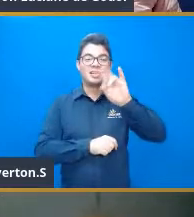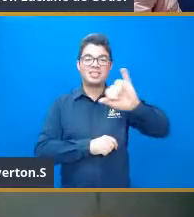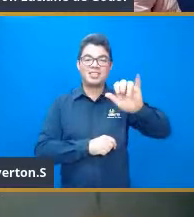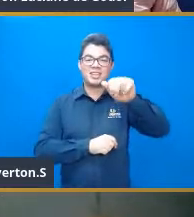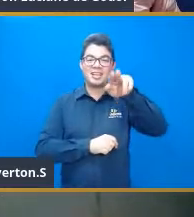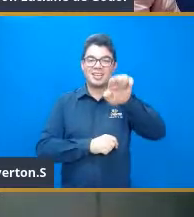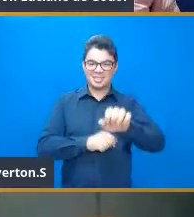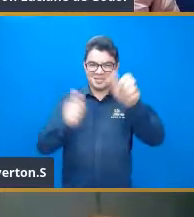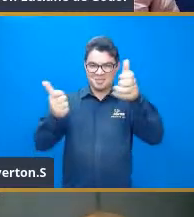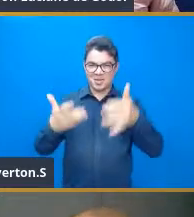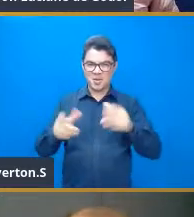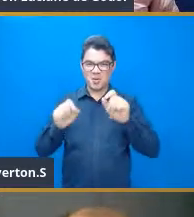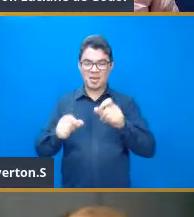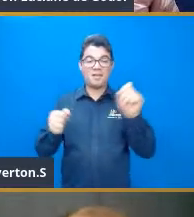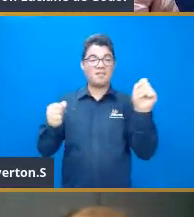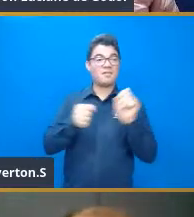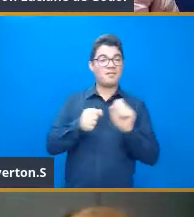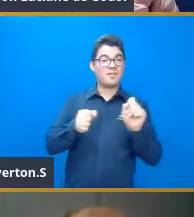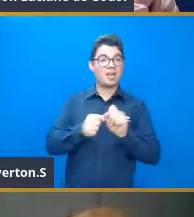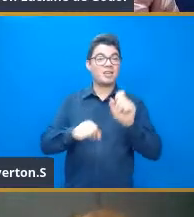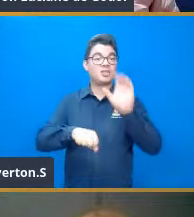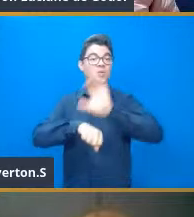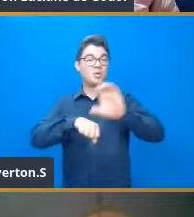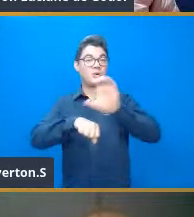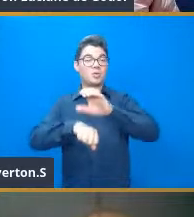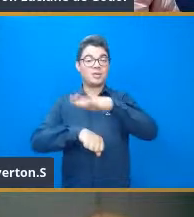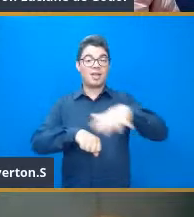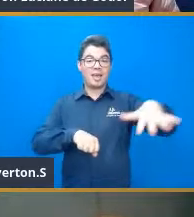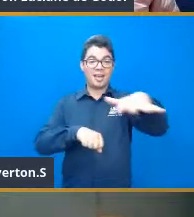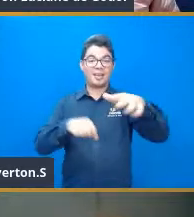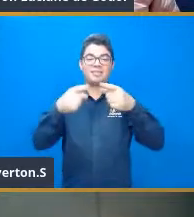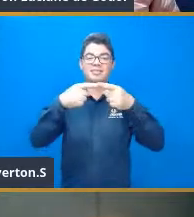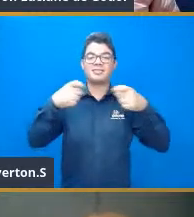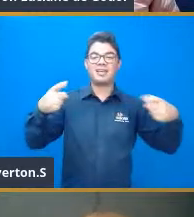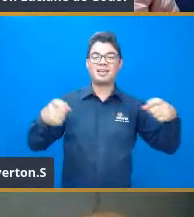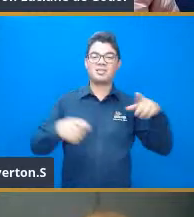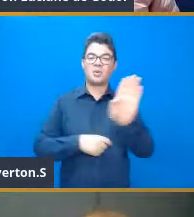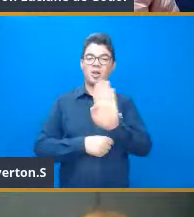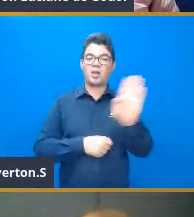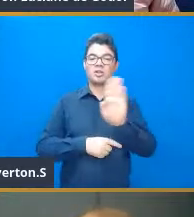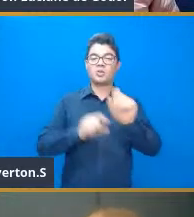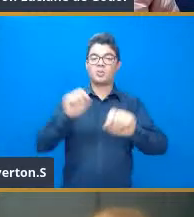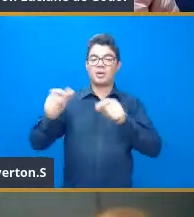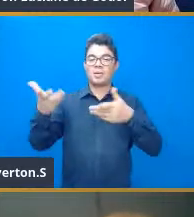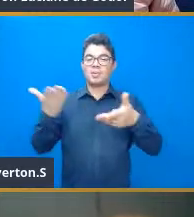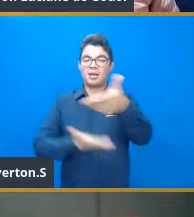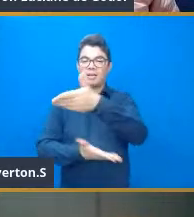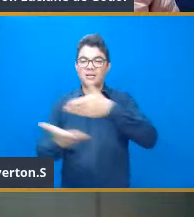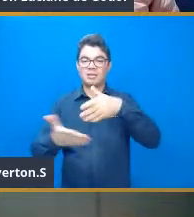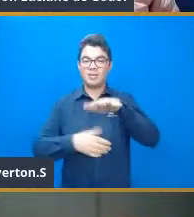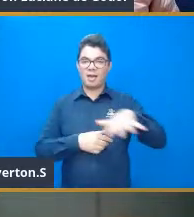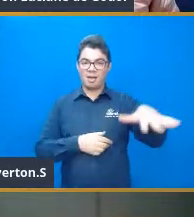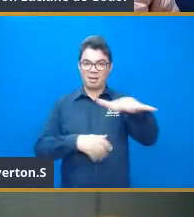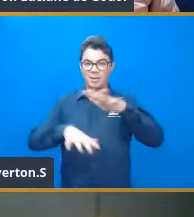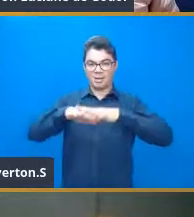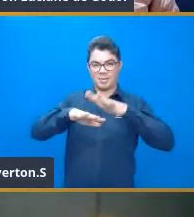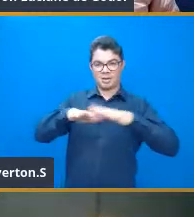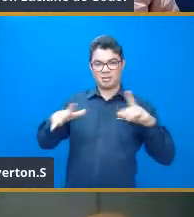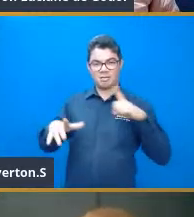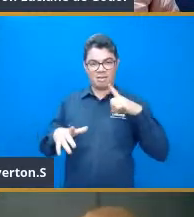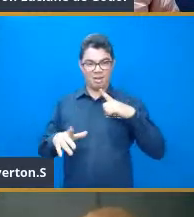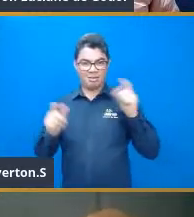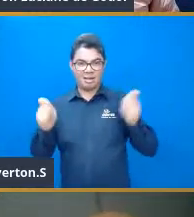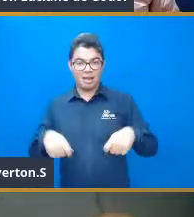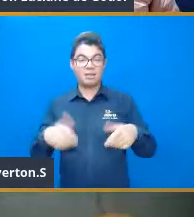eu faço um curso na área de ciências biológicas e eu queria aplicações nessa área, né? E nós